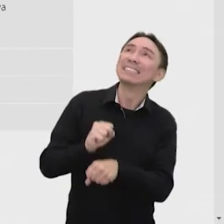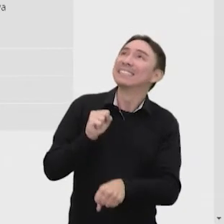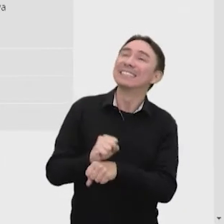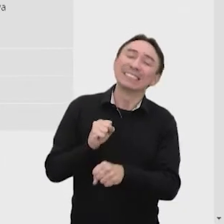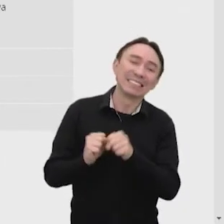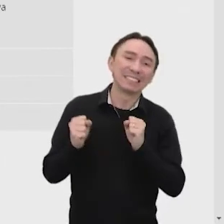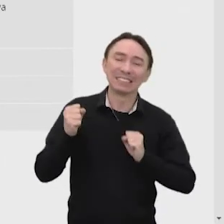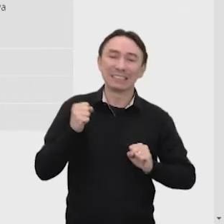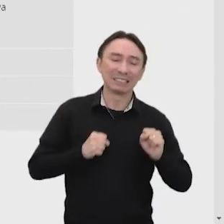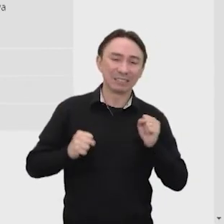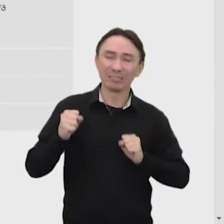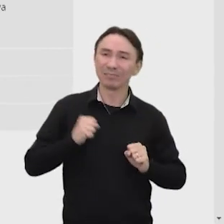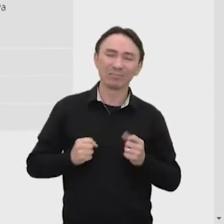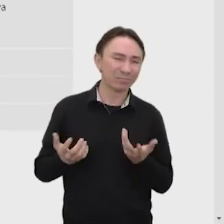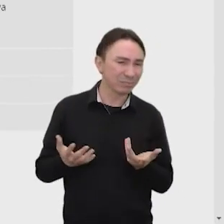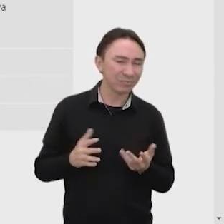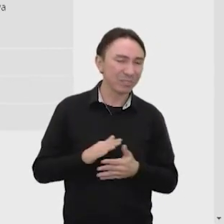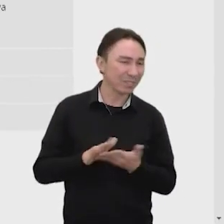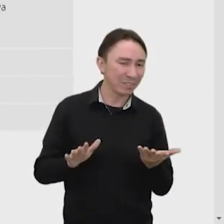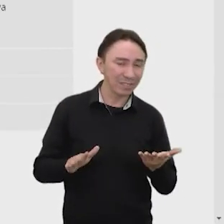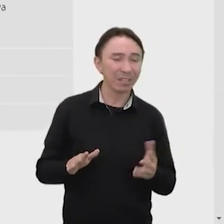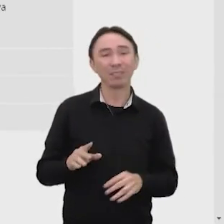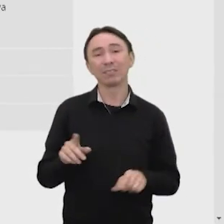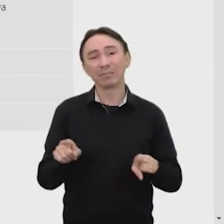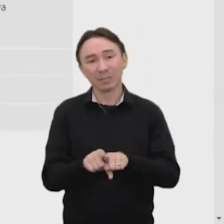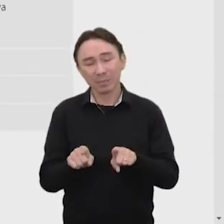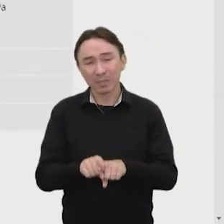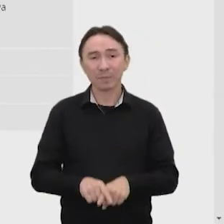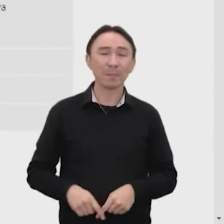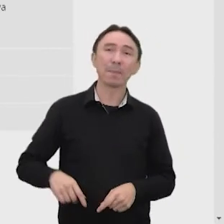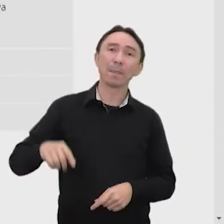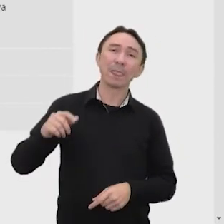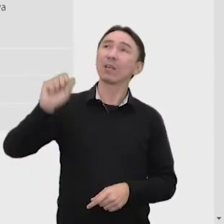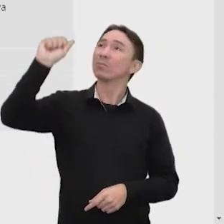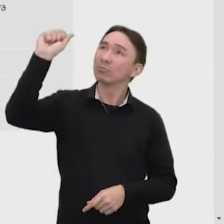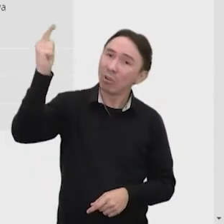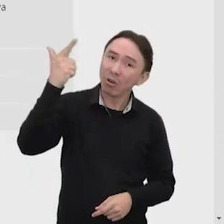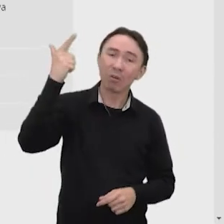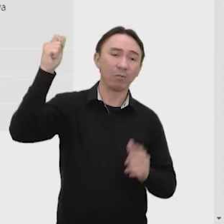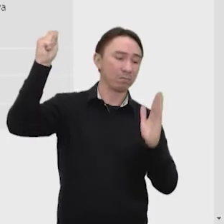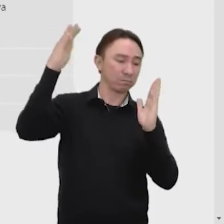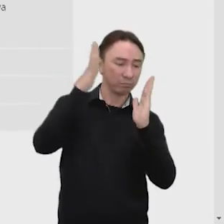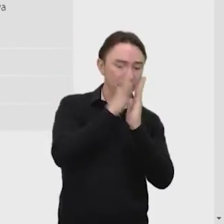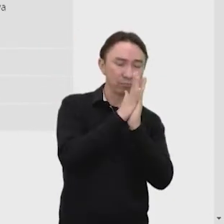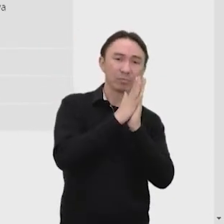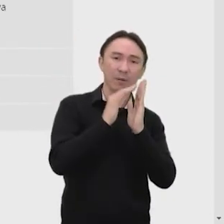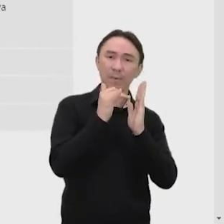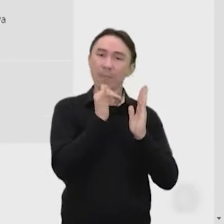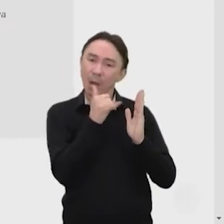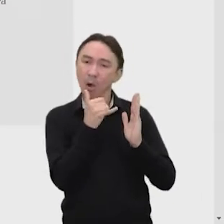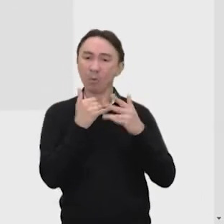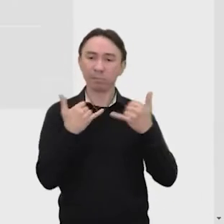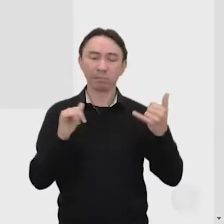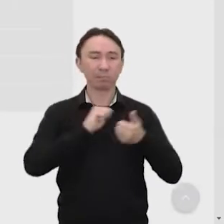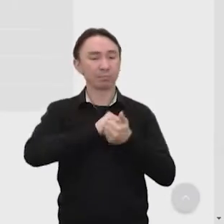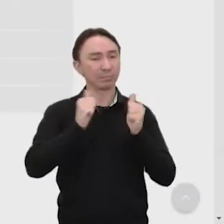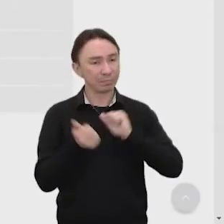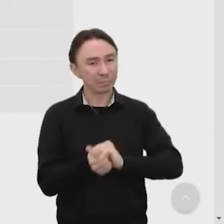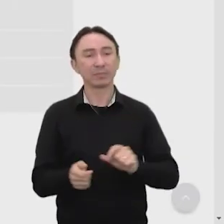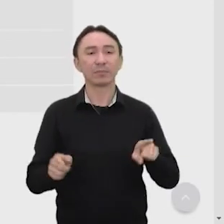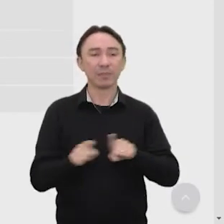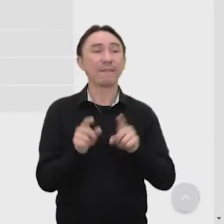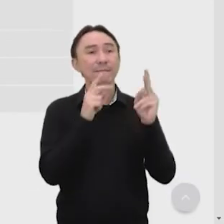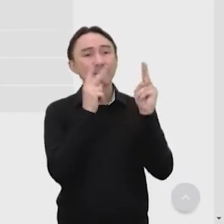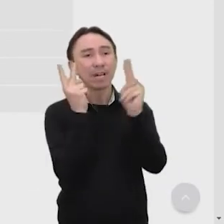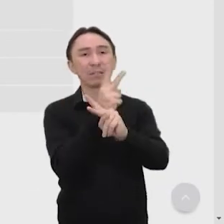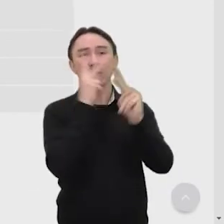usando a radiação solar, o vento, por exemplo, ajudaria. Então, um analista aí, que o professor Brás Cardoso, do Departamento